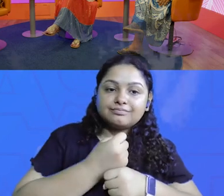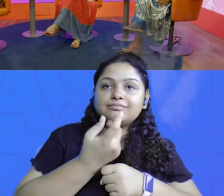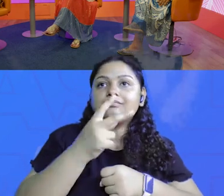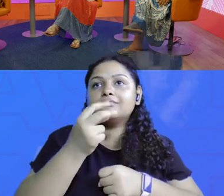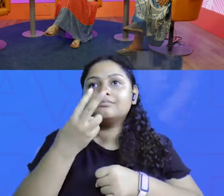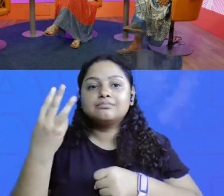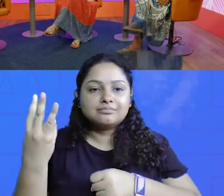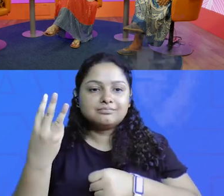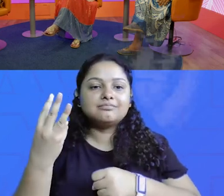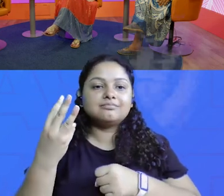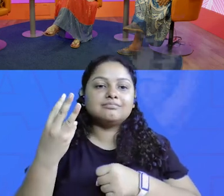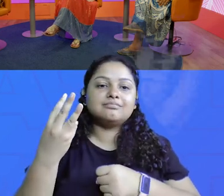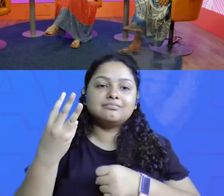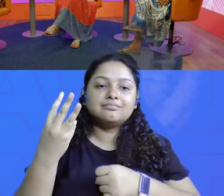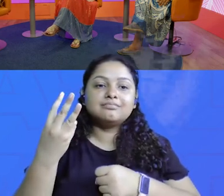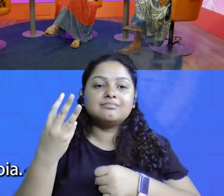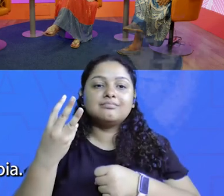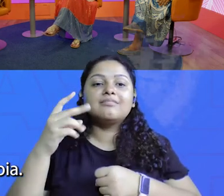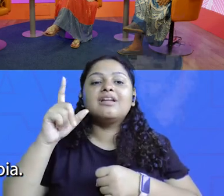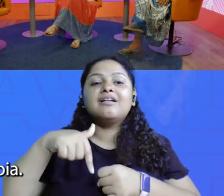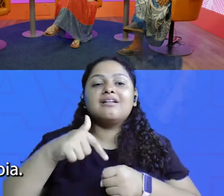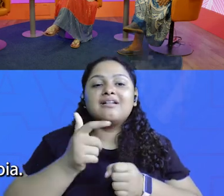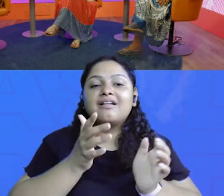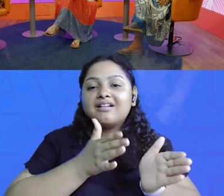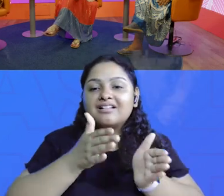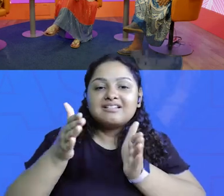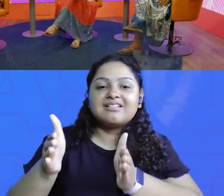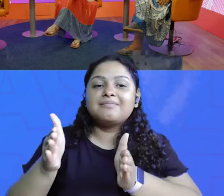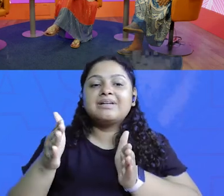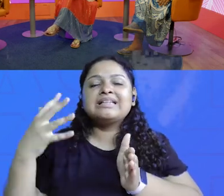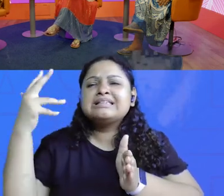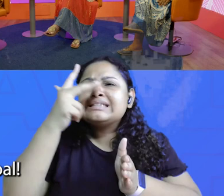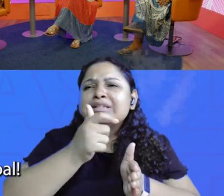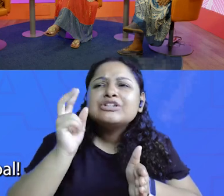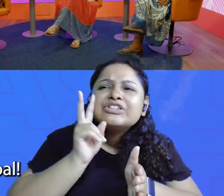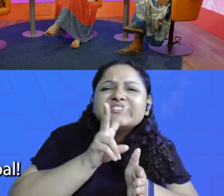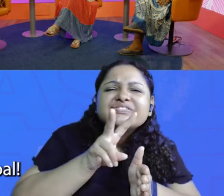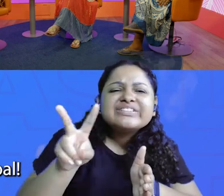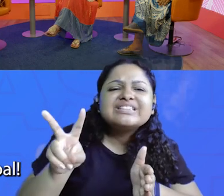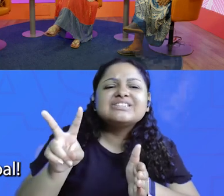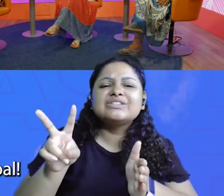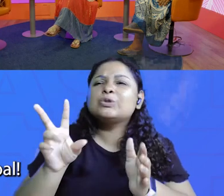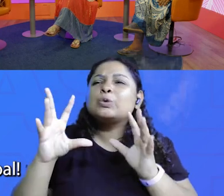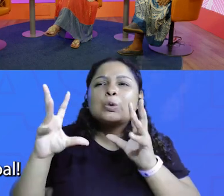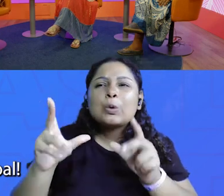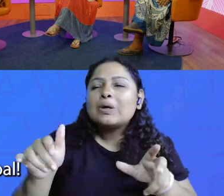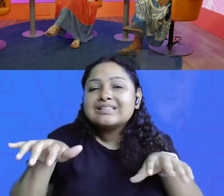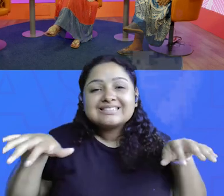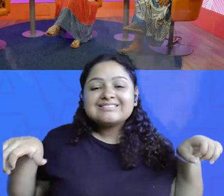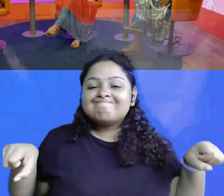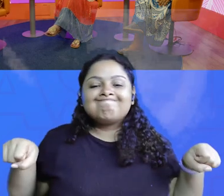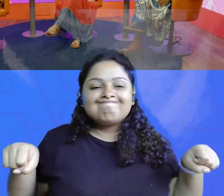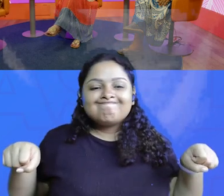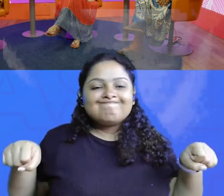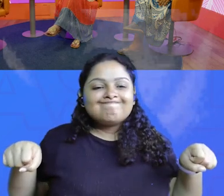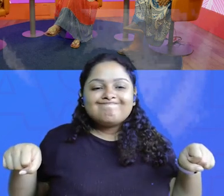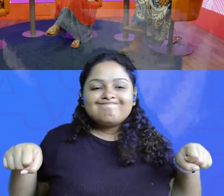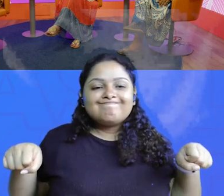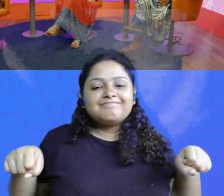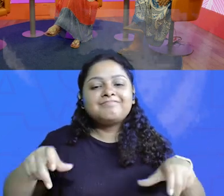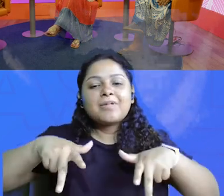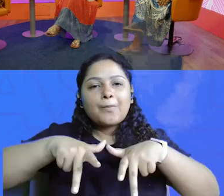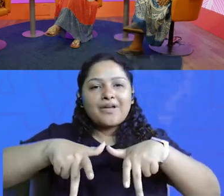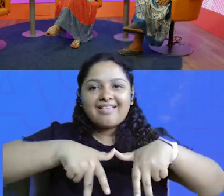2023, né? A etapa estadual. Não, eu estou arrepiada. Que lindo que eu estou vendo aqui, pessoal, todas de mãos